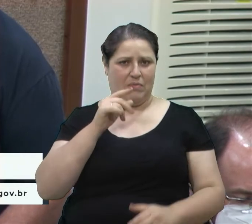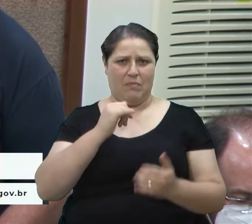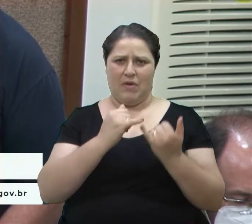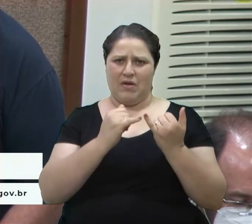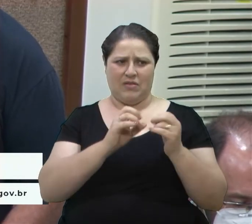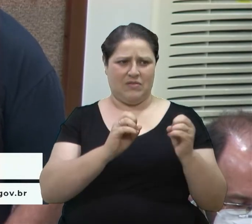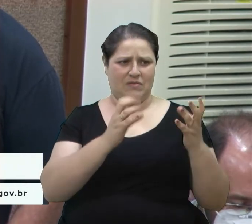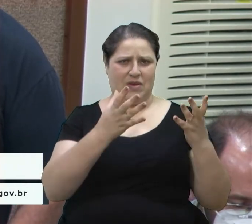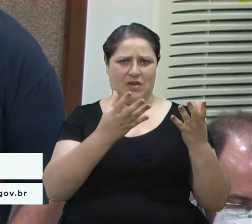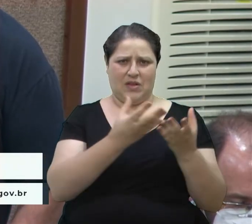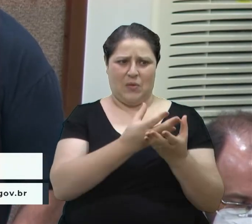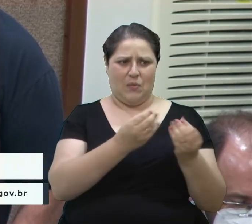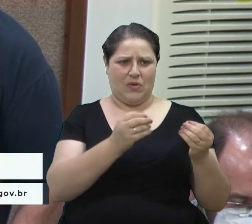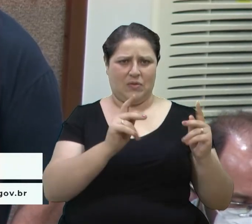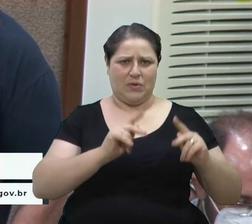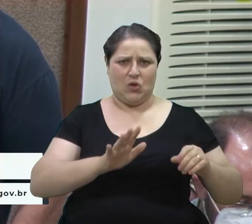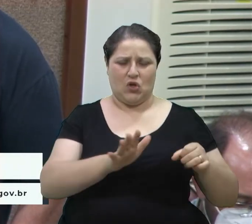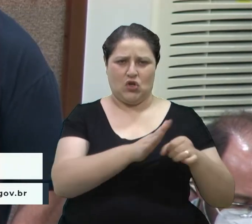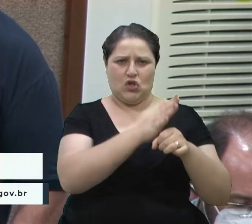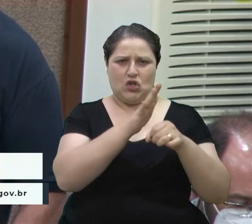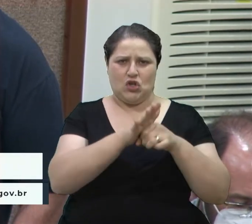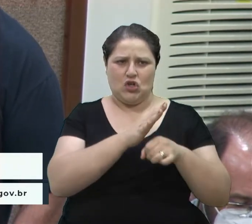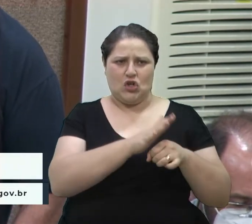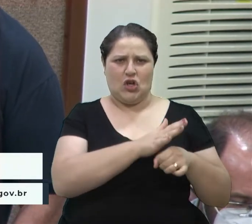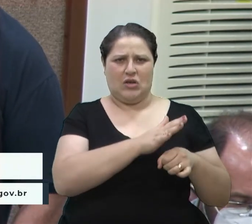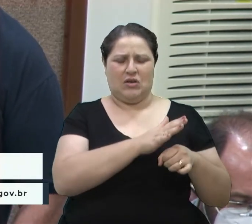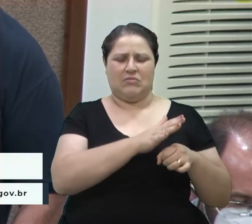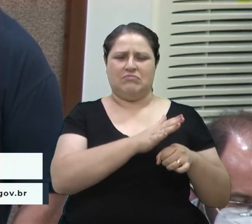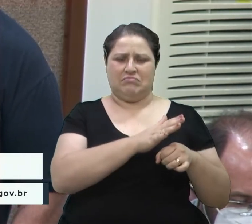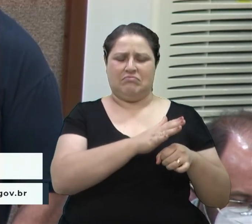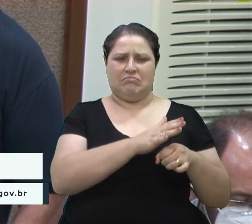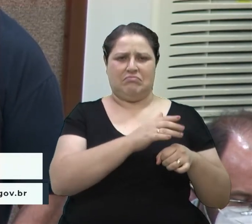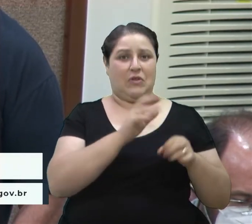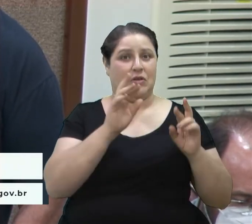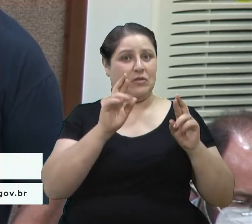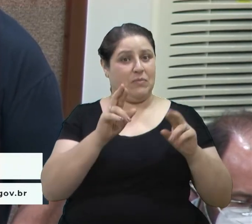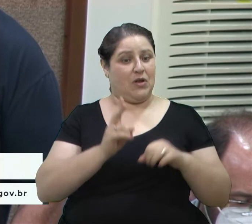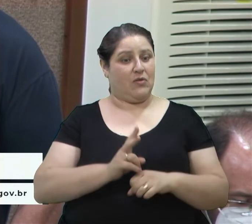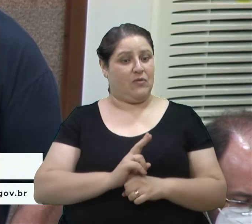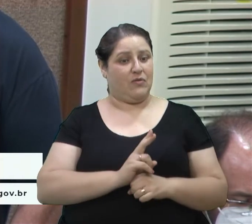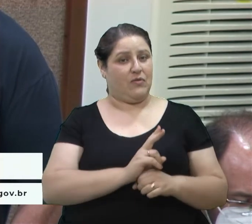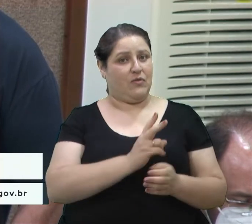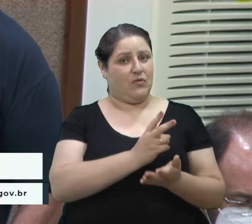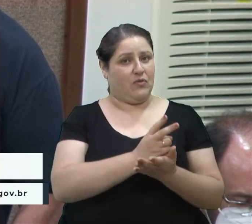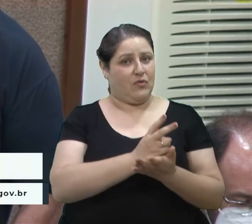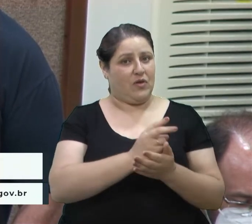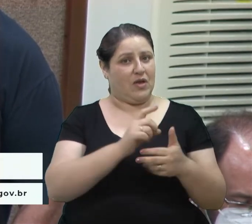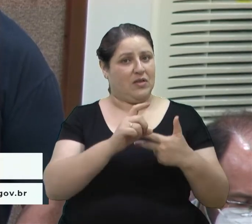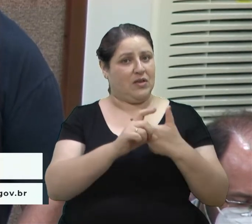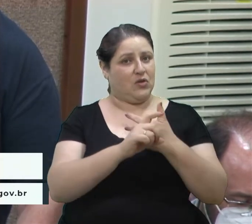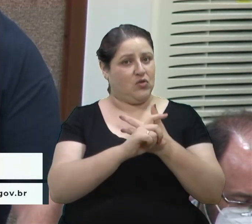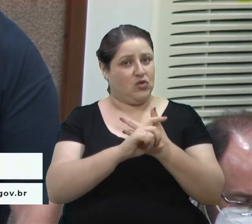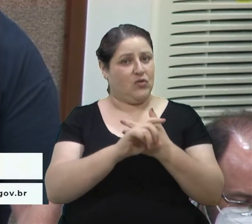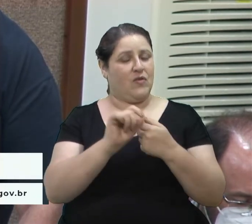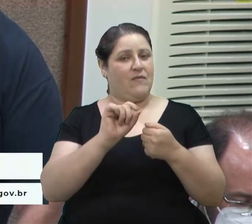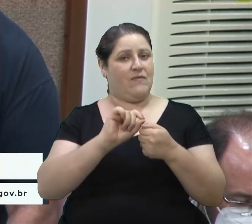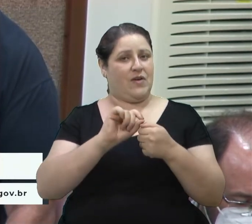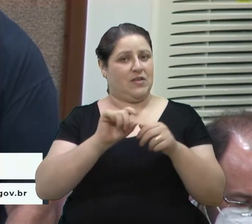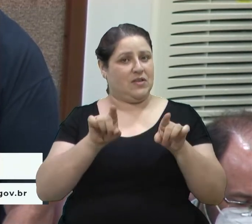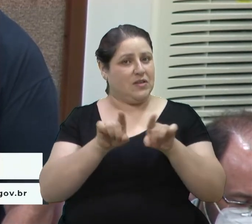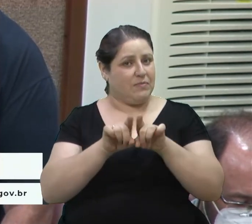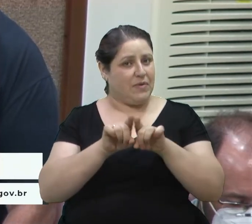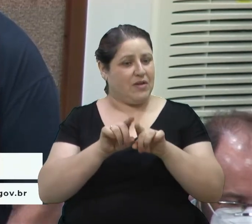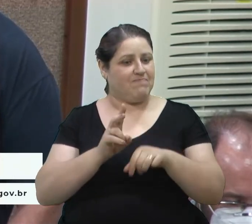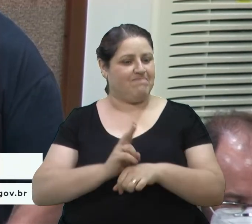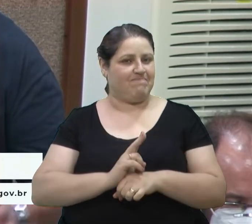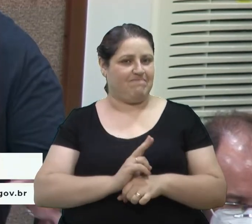que estavam ali, né, Então, assim, que eu espero que a fiscalização continue, que o Executivo faça também essa